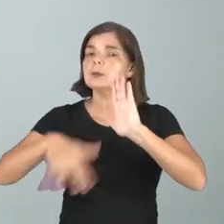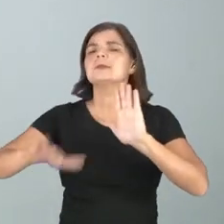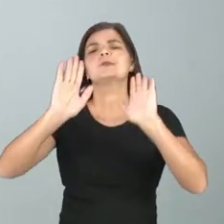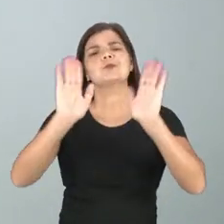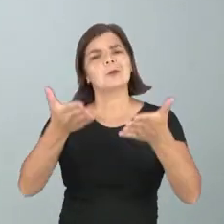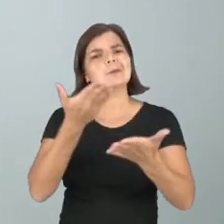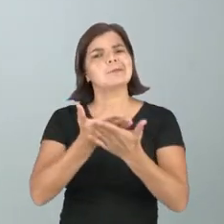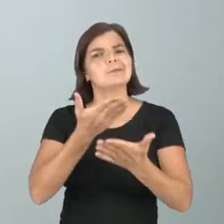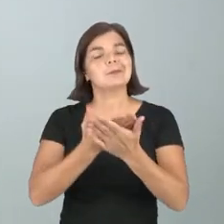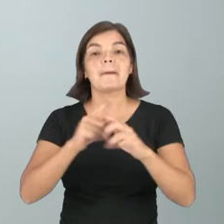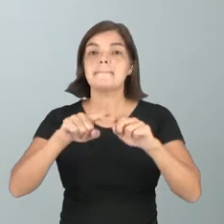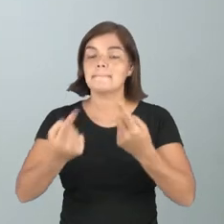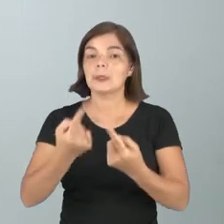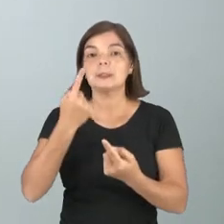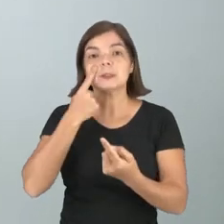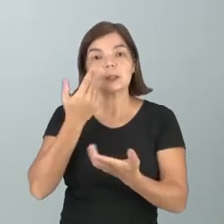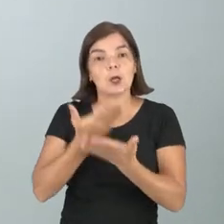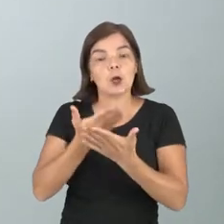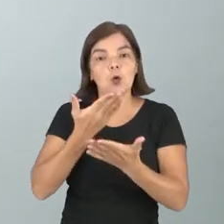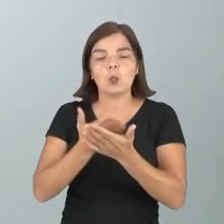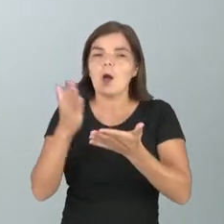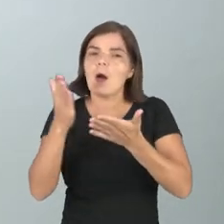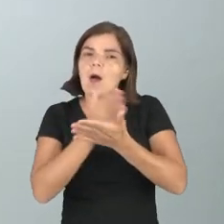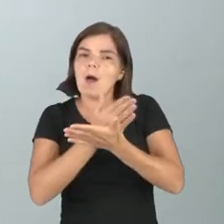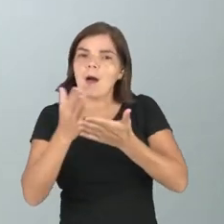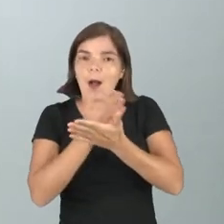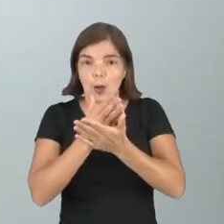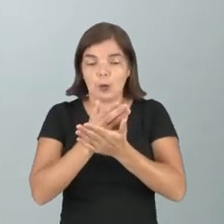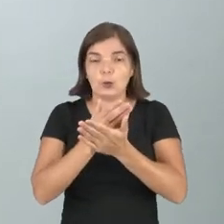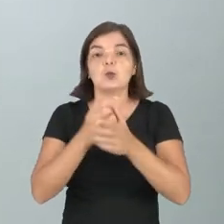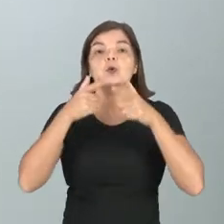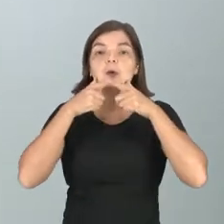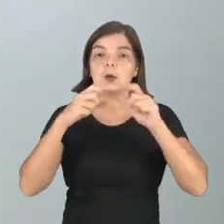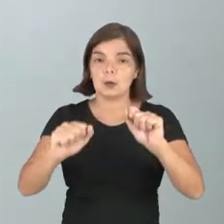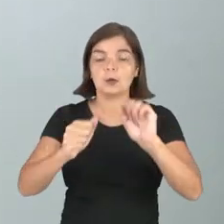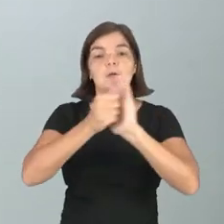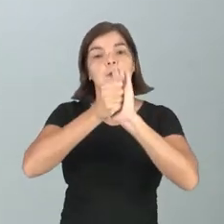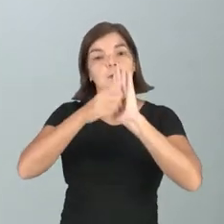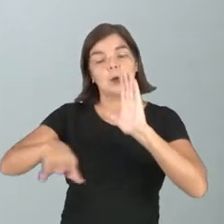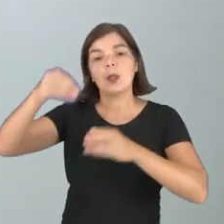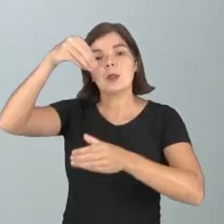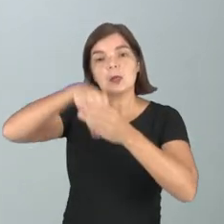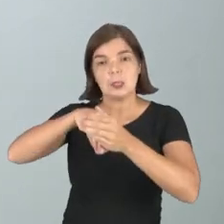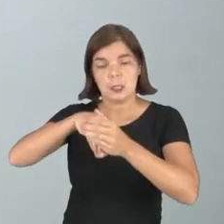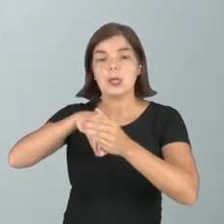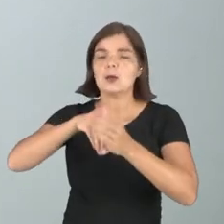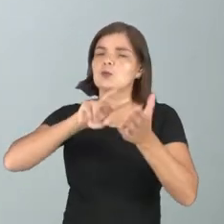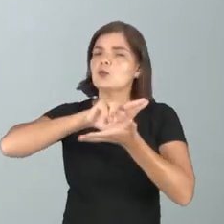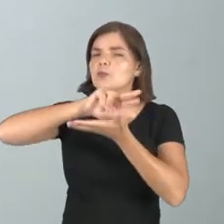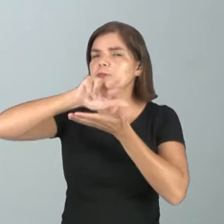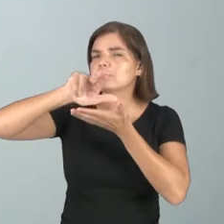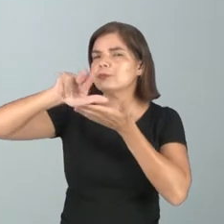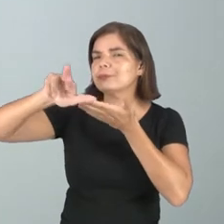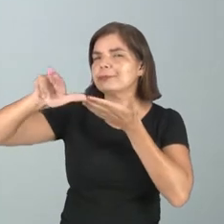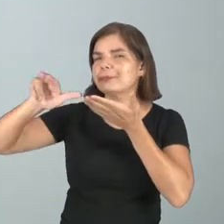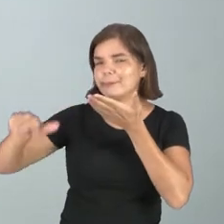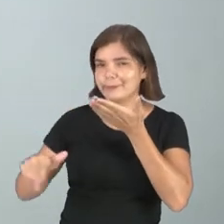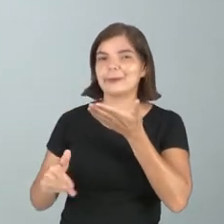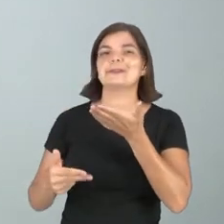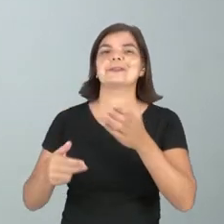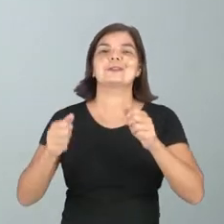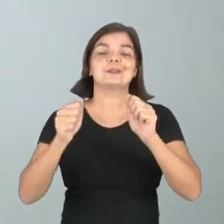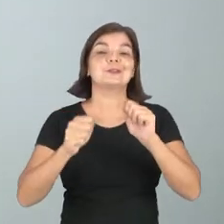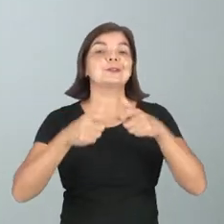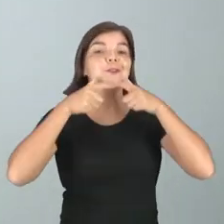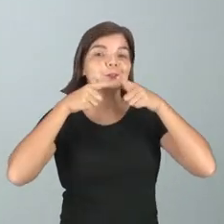estudaram, mas nós vamos estudar algumas figuras de linguagem dentro do microconto. São várias figuras de